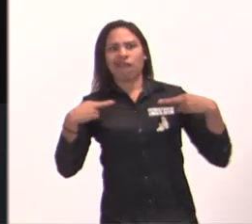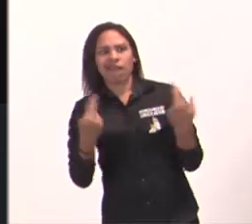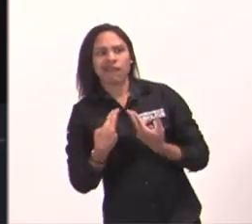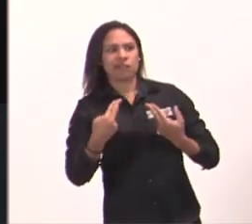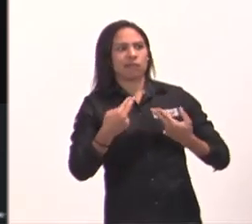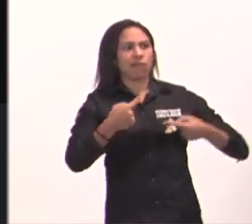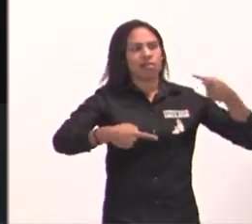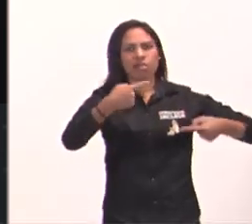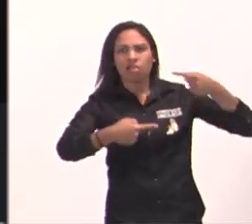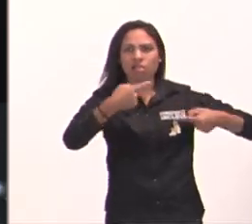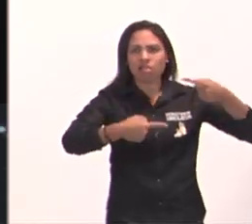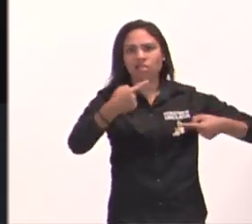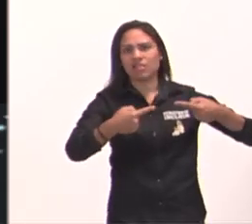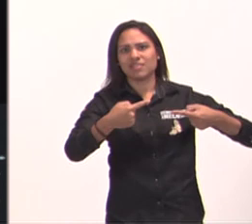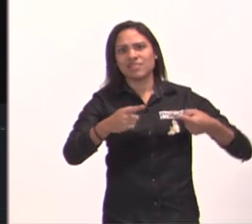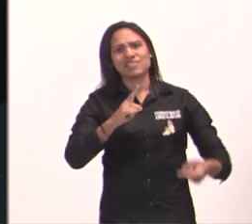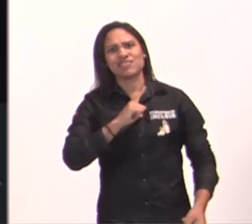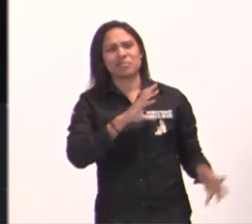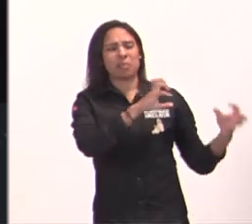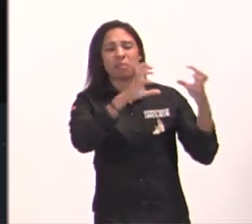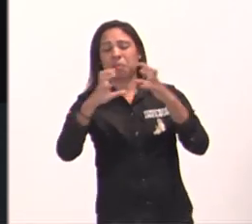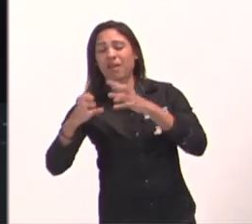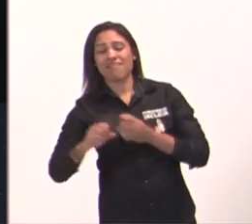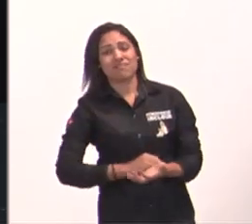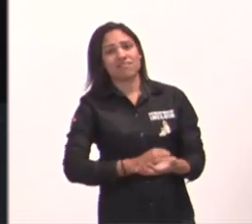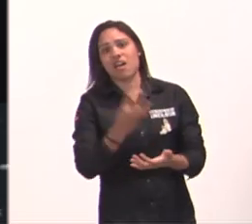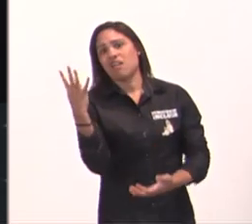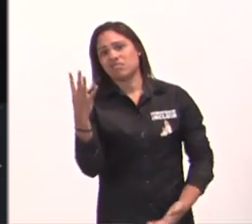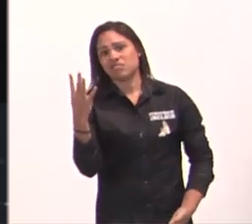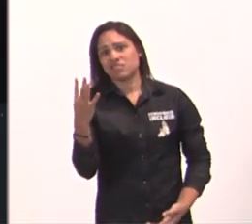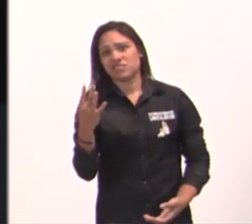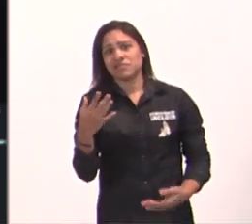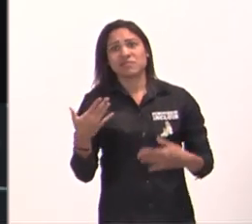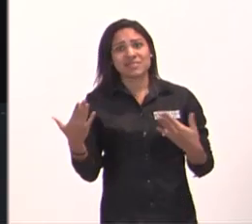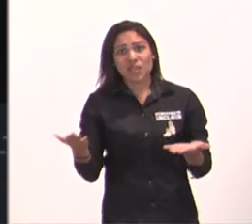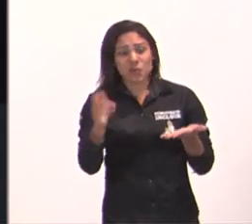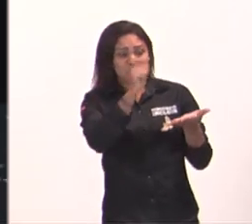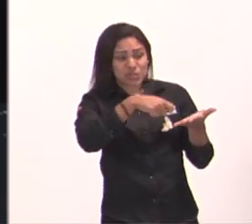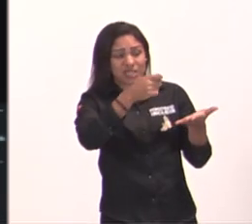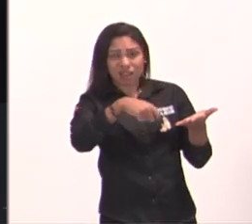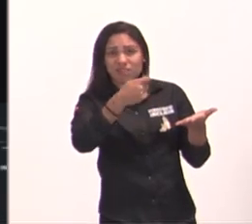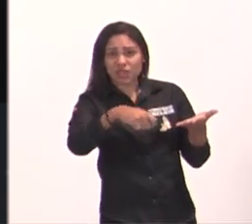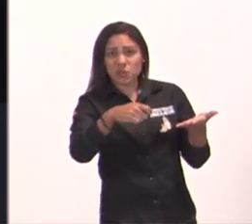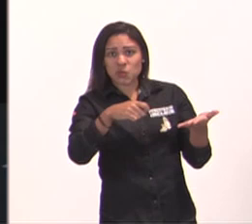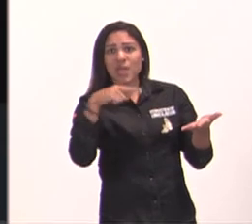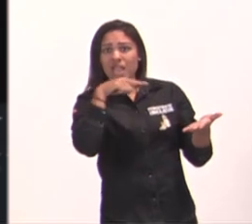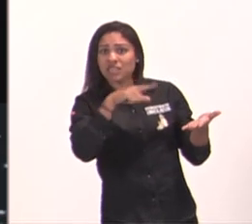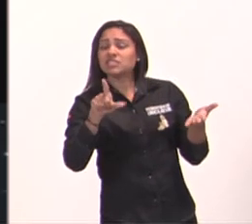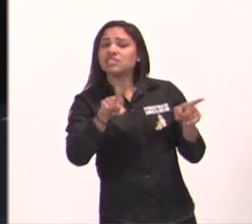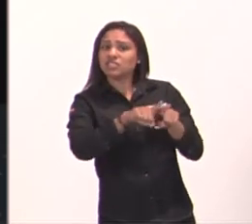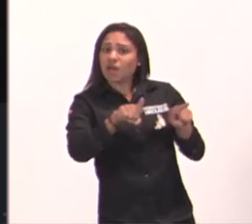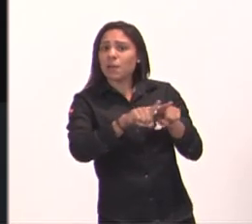tribo, que esse camarada aqui não sabe o que é dificuldade, tanto que sabe o que ele cita aqui, ele está